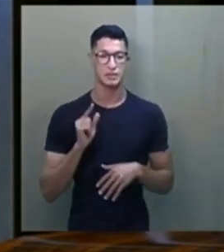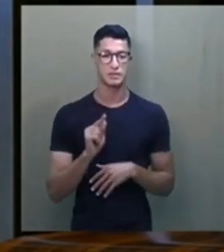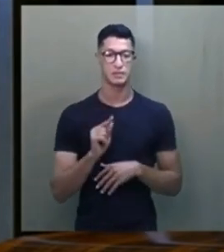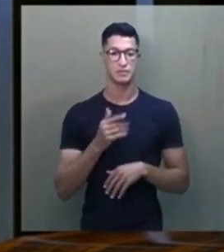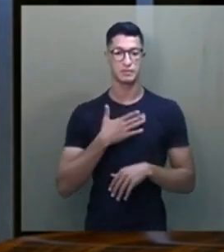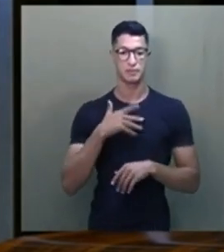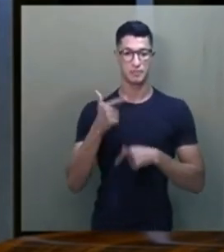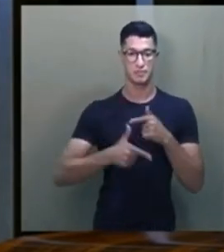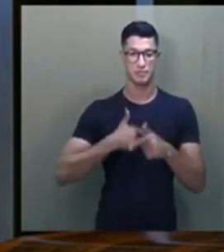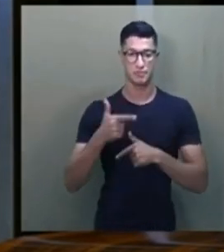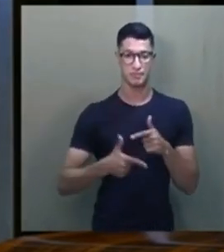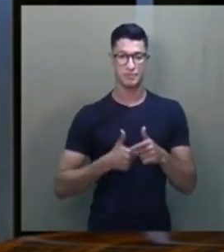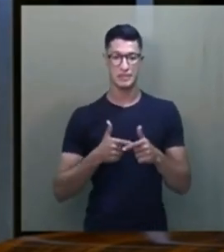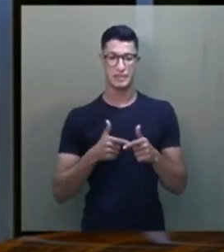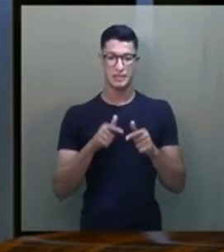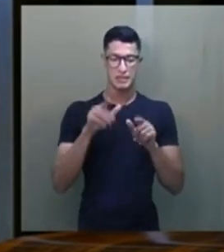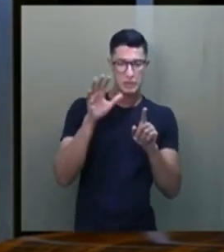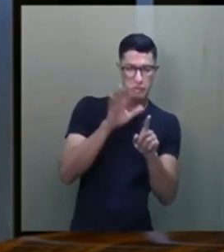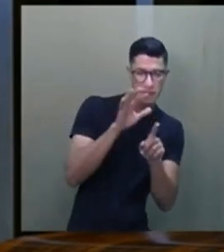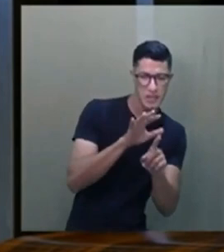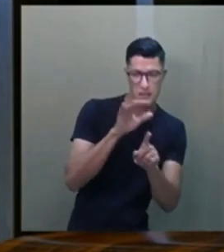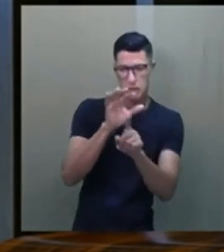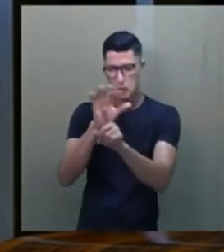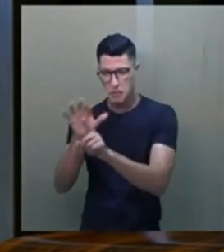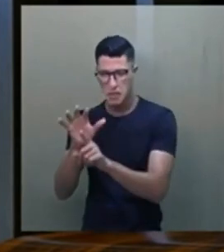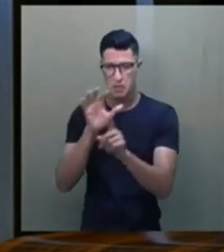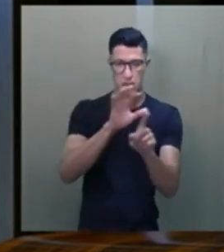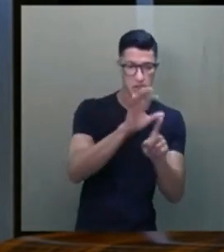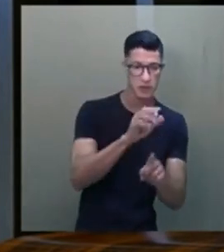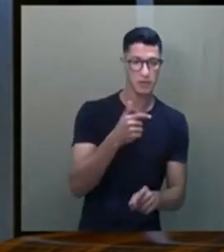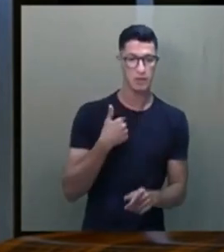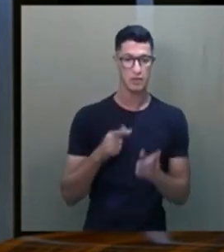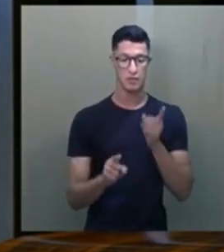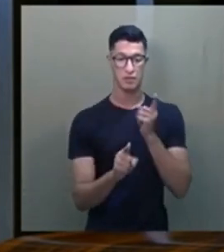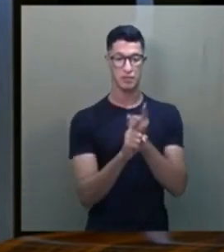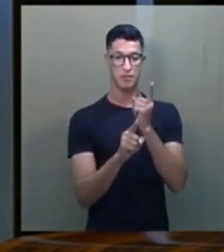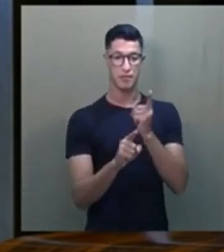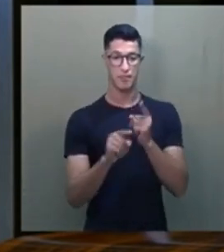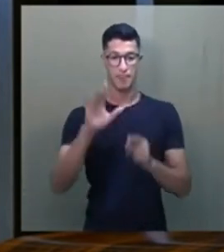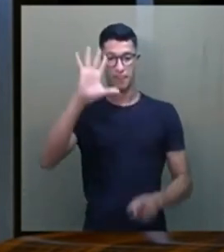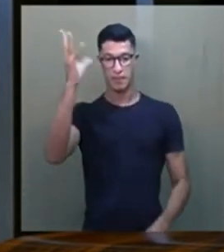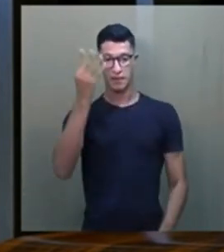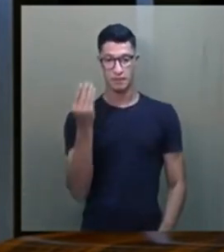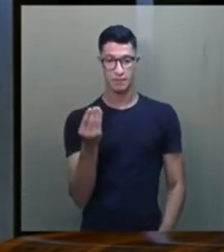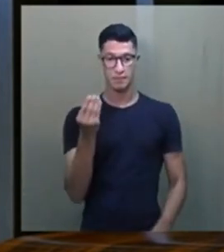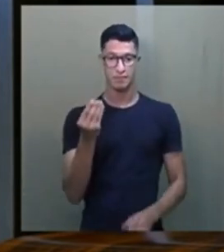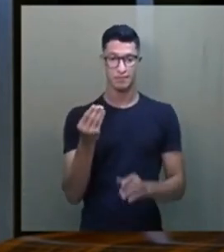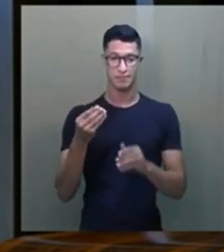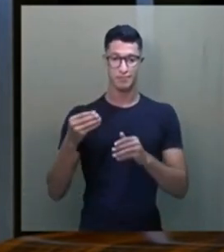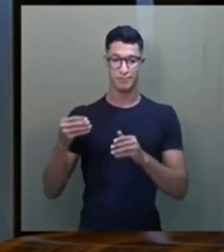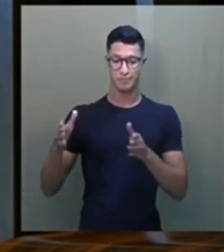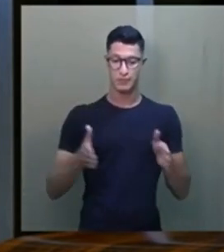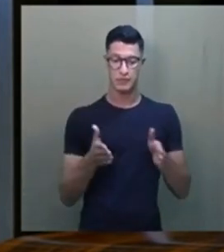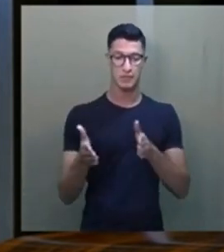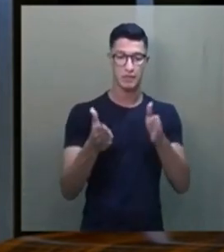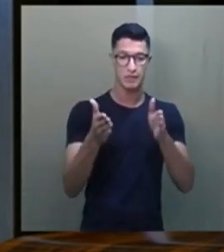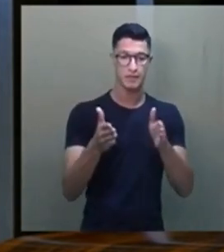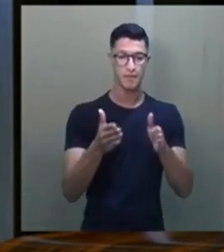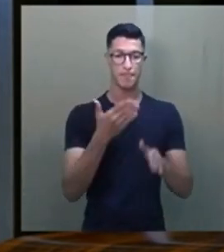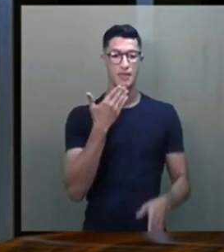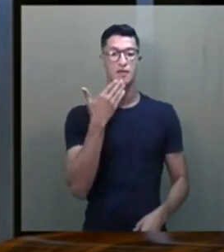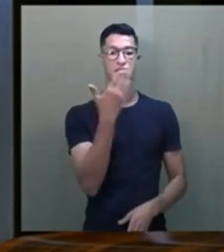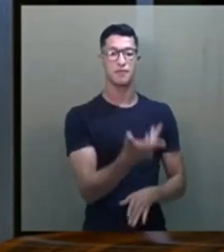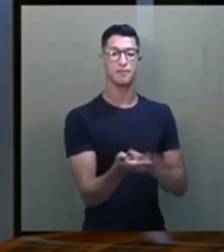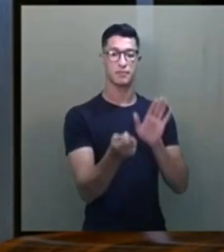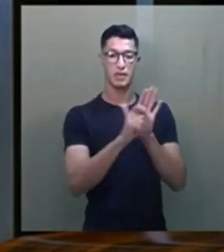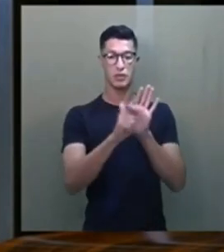que no meu trabalho de formiguinha, de convencimento, eu encontrei espíritas no meio do caminho a favor da